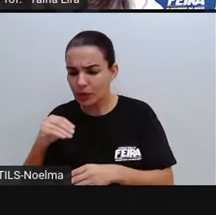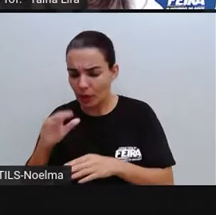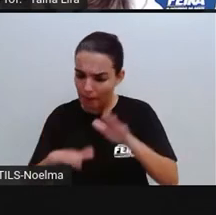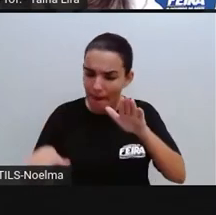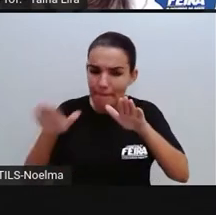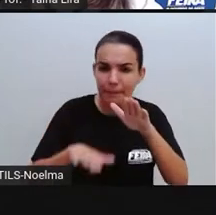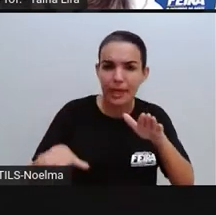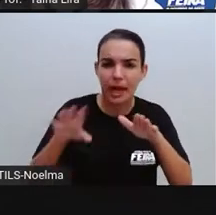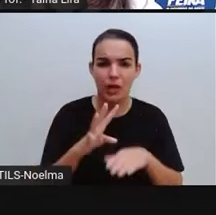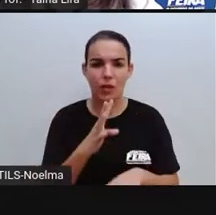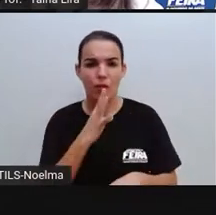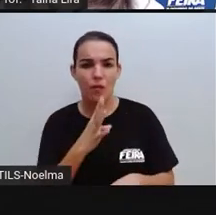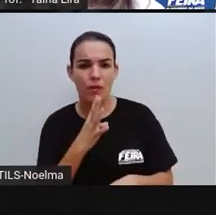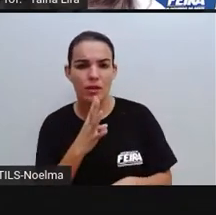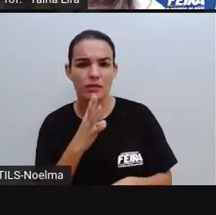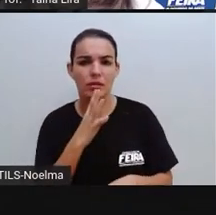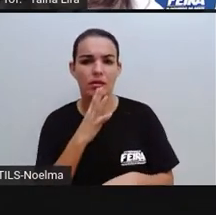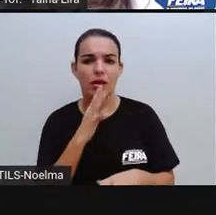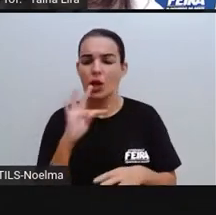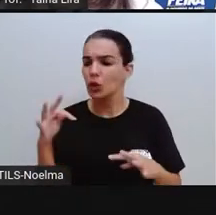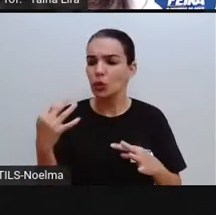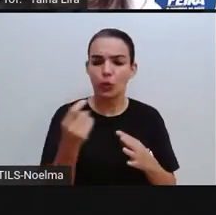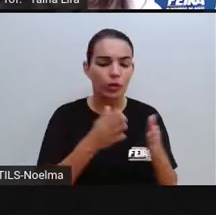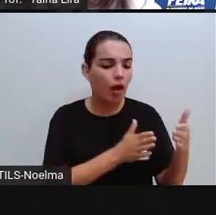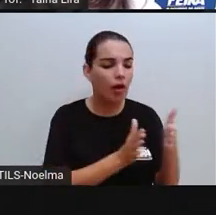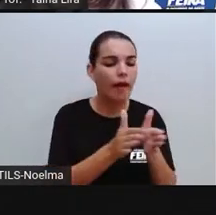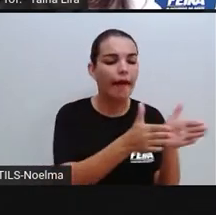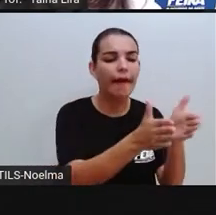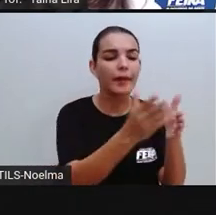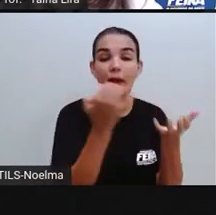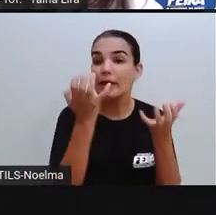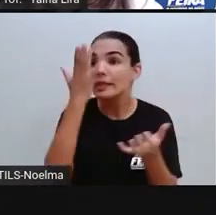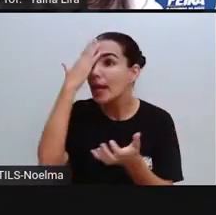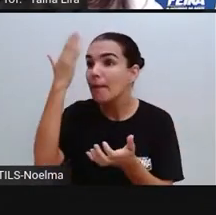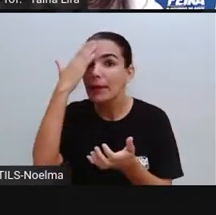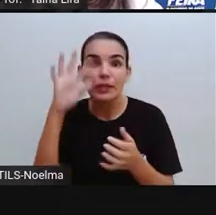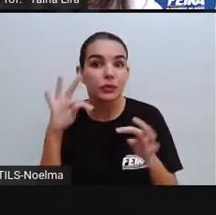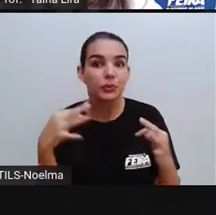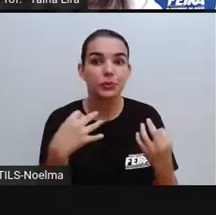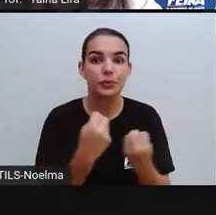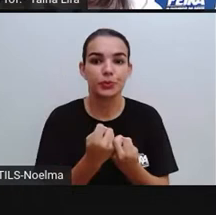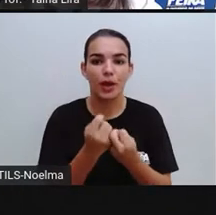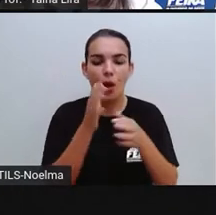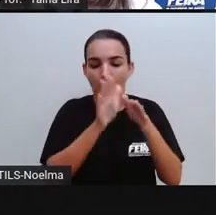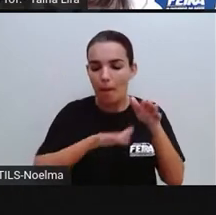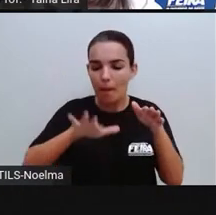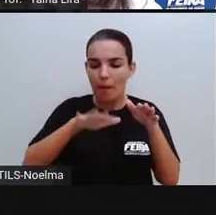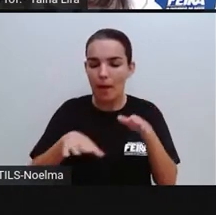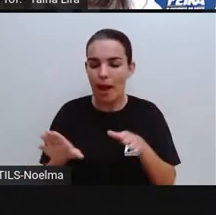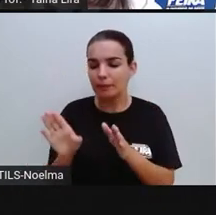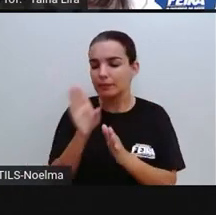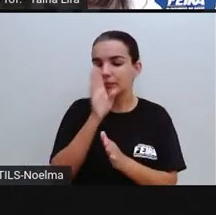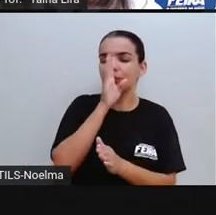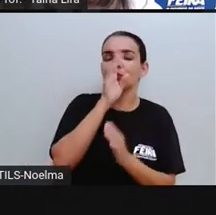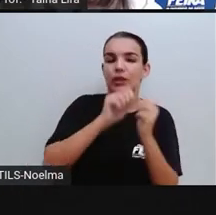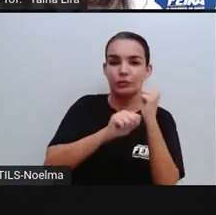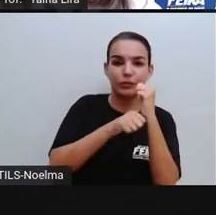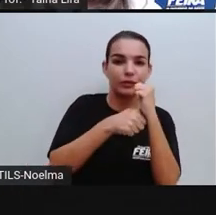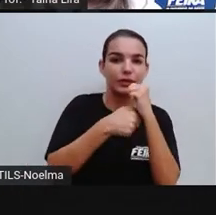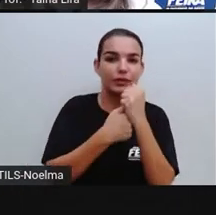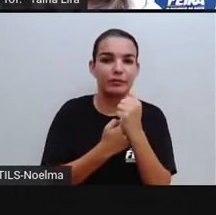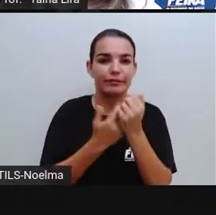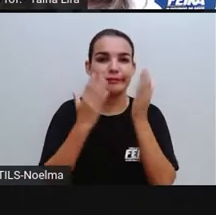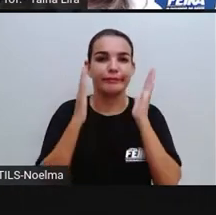conhecer. Tudo pelo caminho ele queria saber. E o mar era um mistério que ele queria resolver.